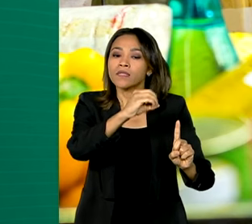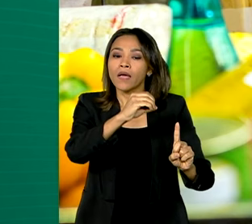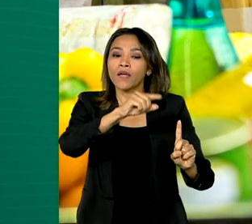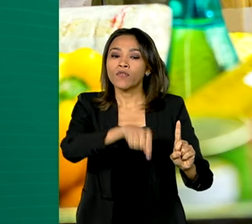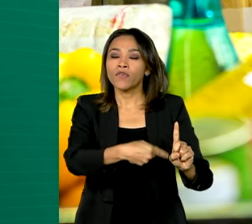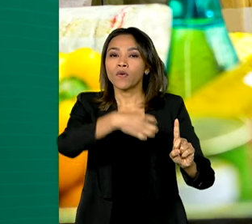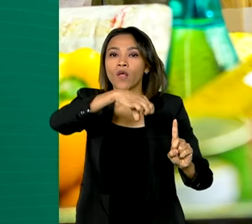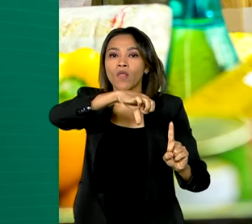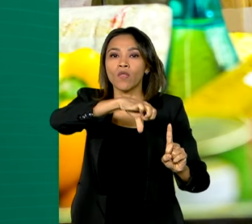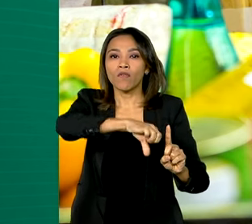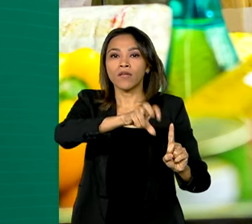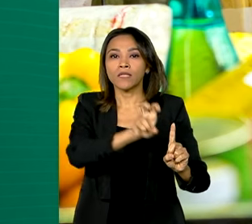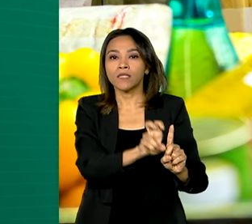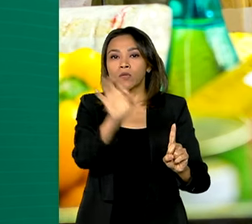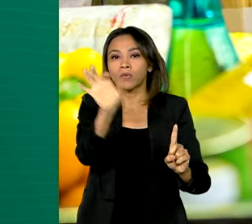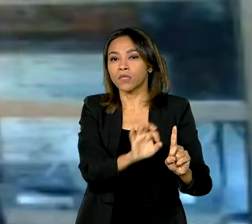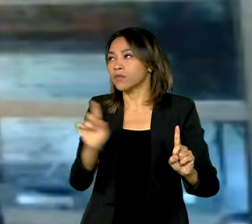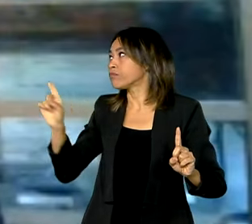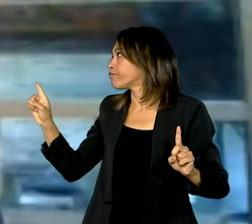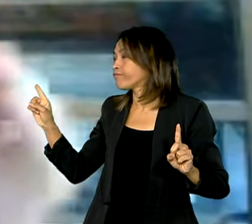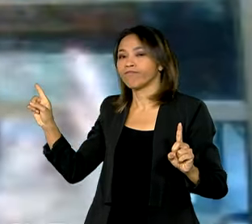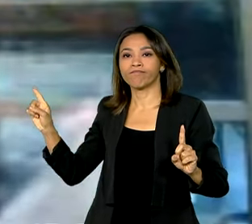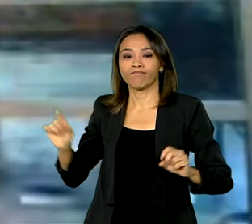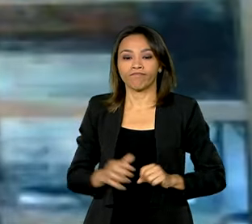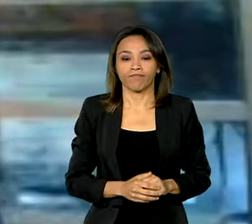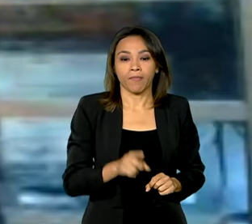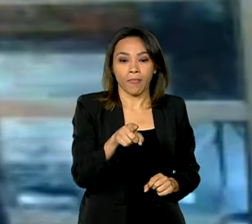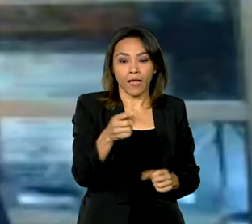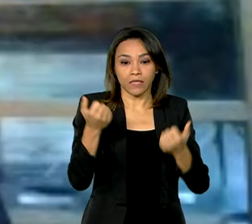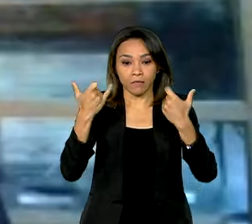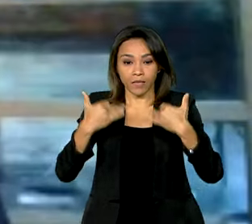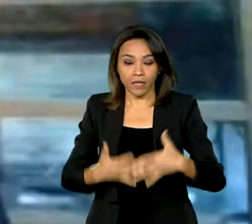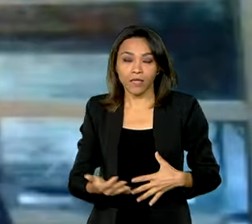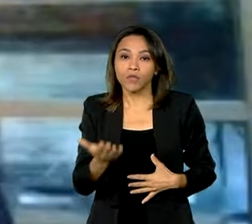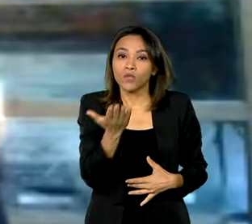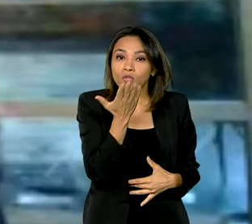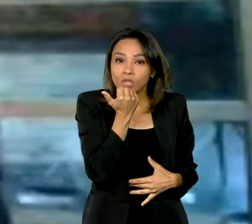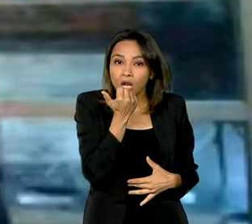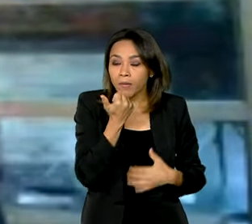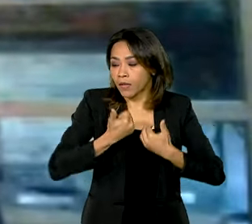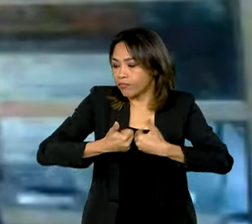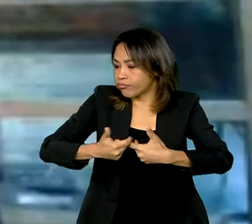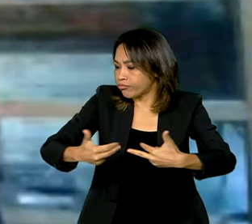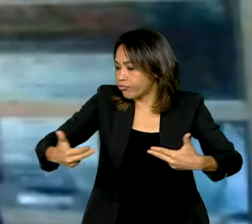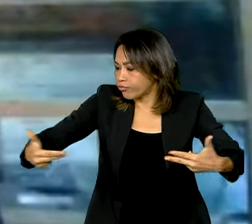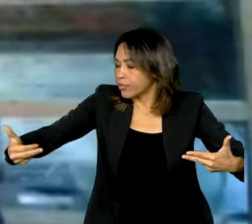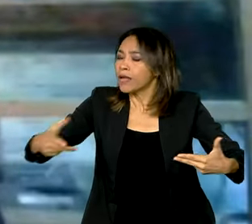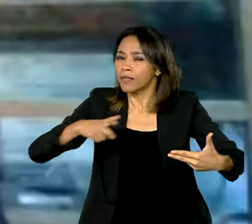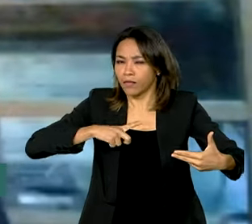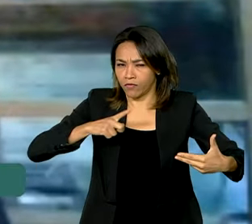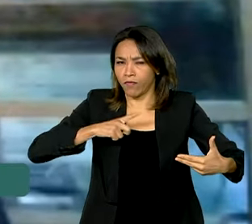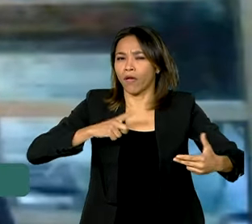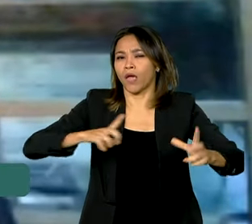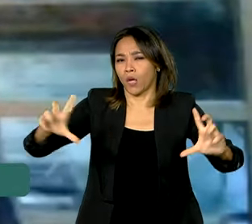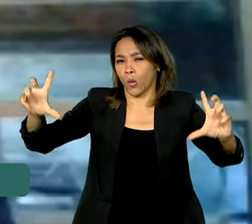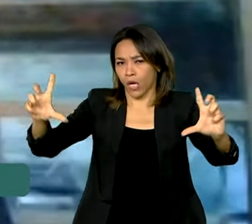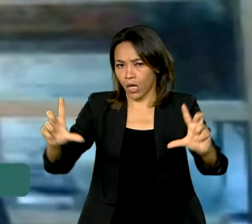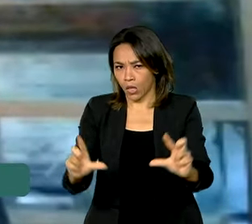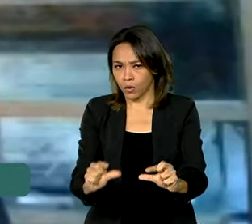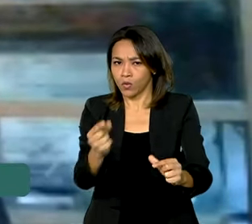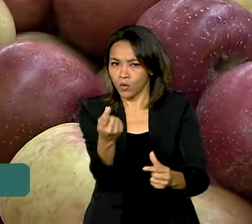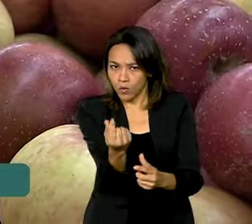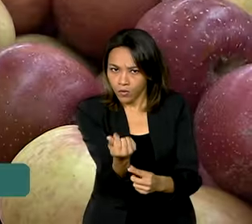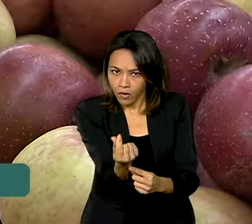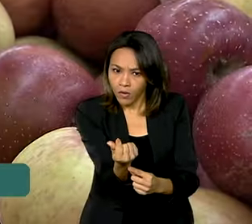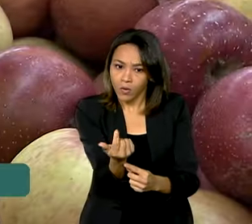,95%. Os alimentos como um todo, eles tiveram uma queda. Então, isso